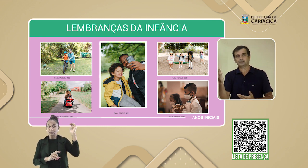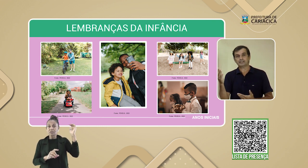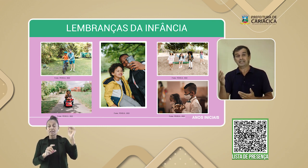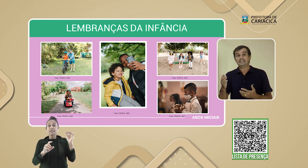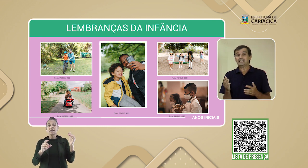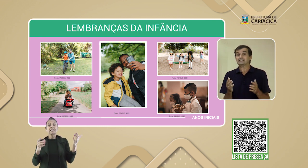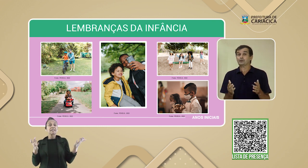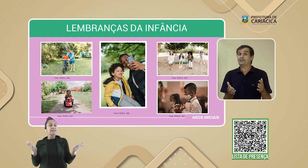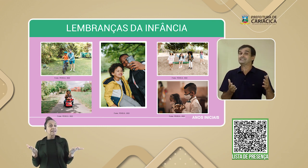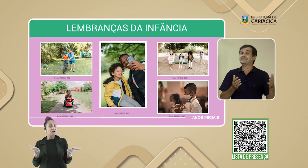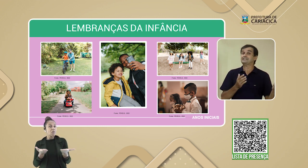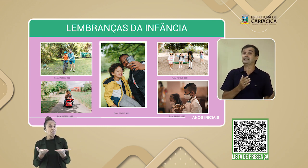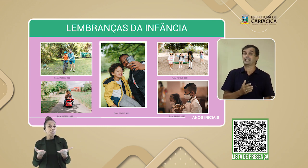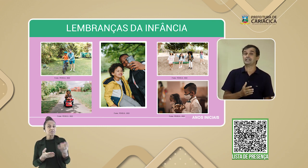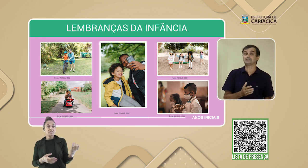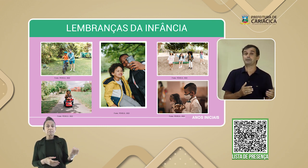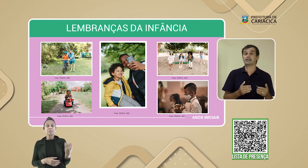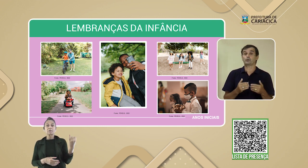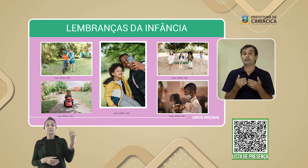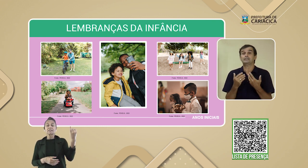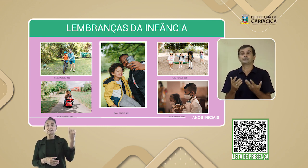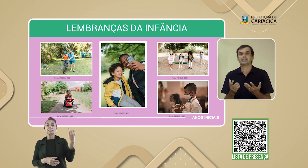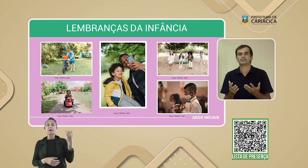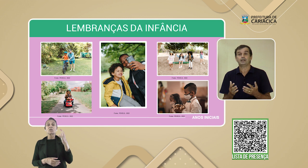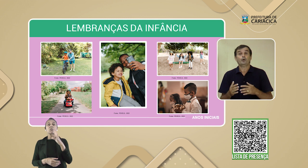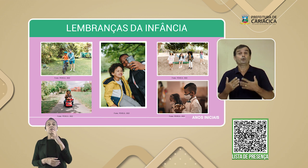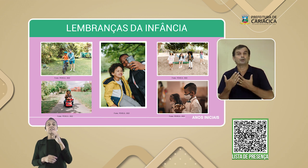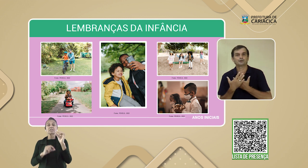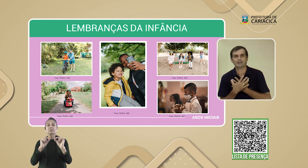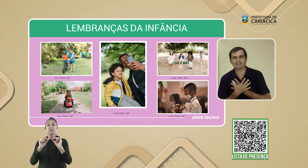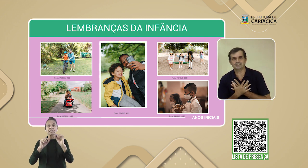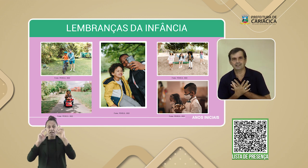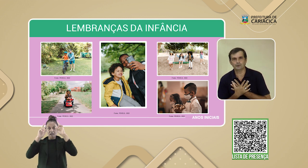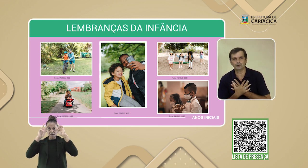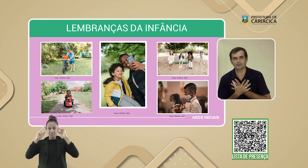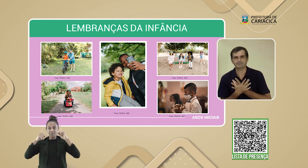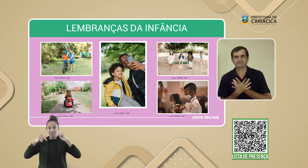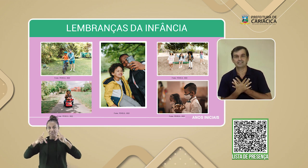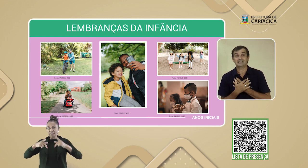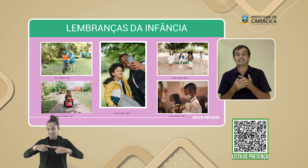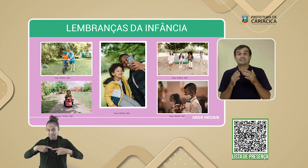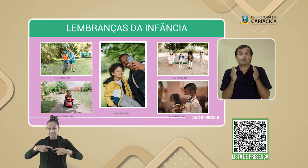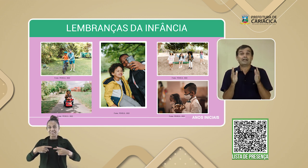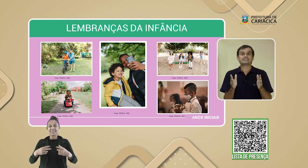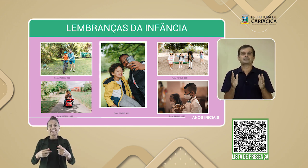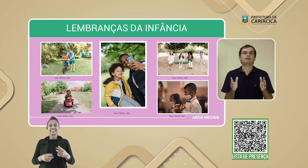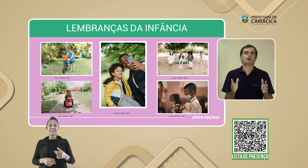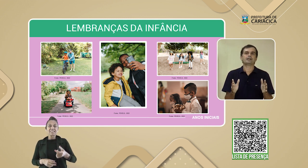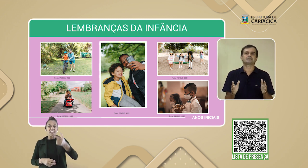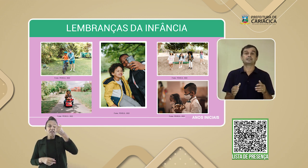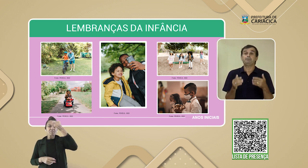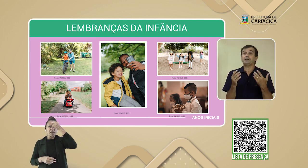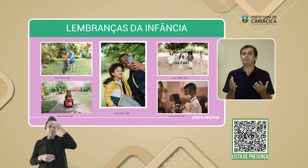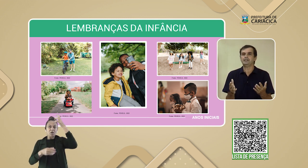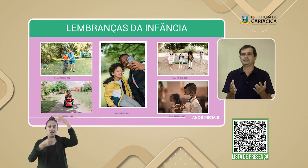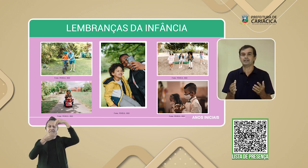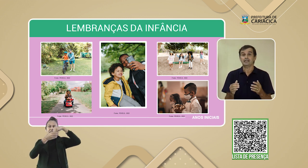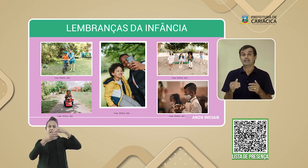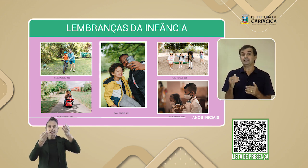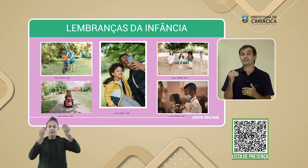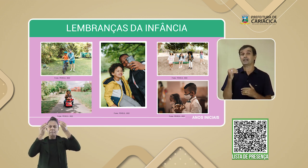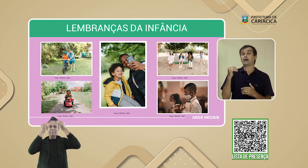tornamos e elas são essenciais para conhecer o nosso verdadeiro eu. São essas memórias que